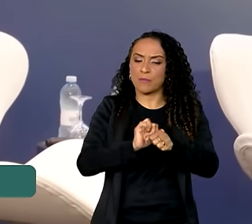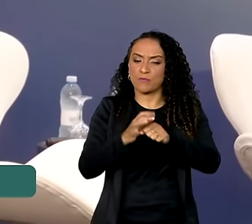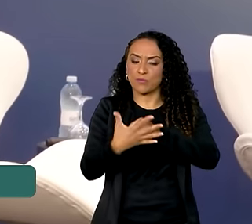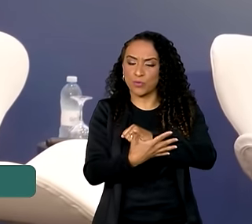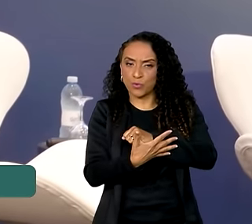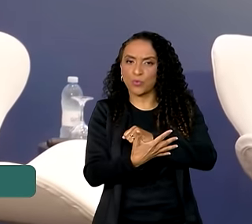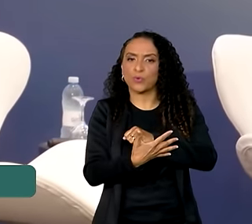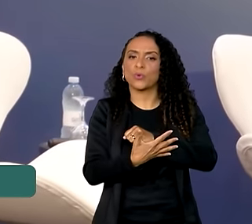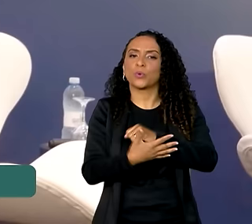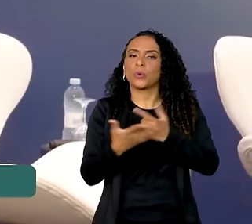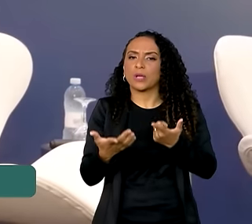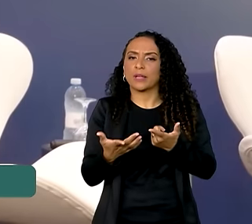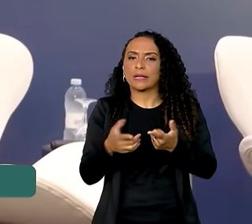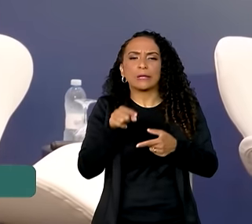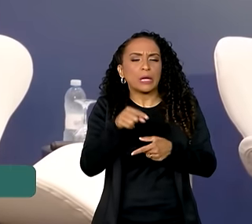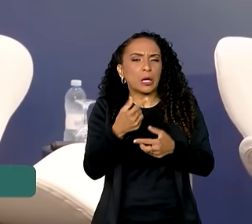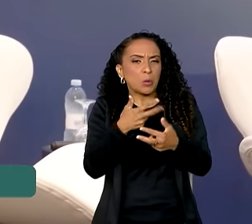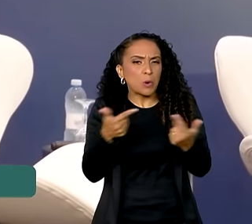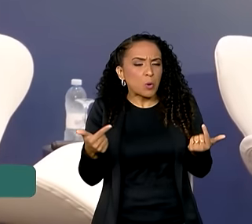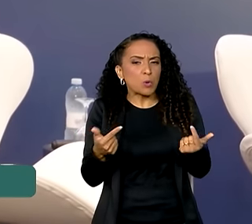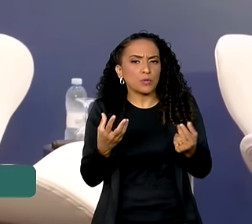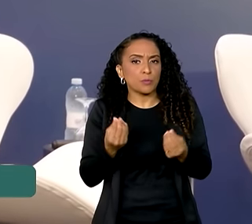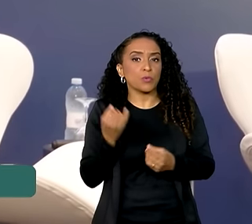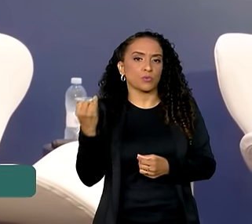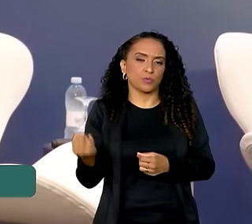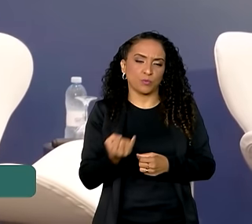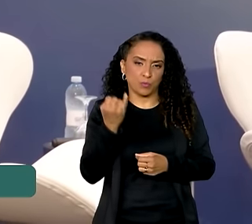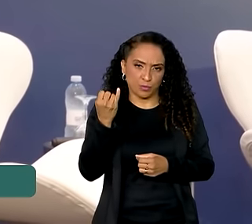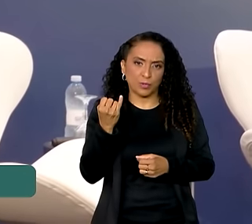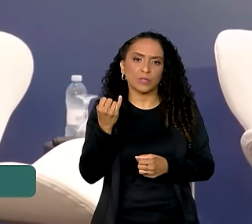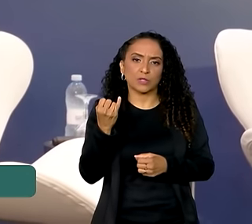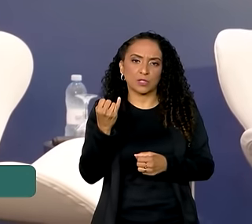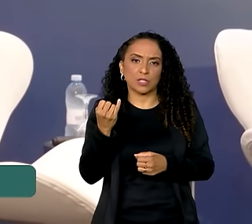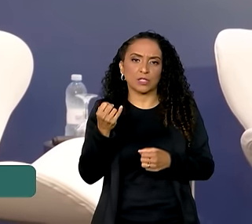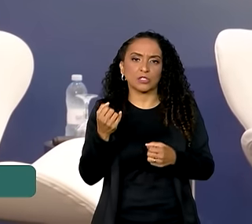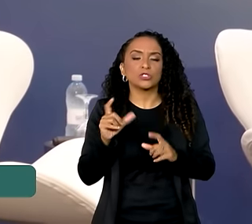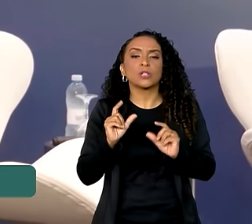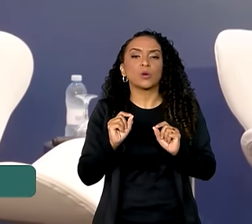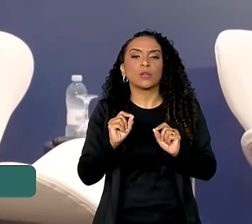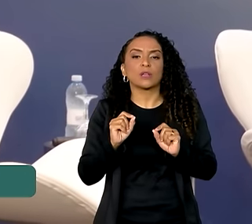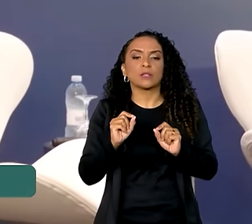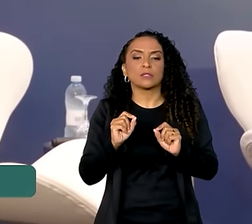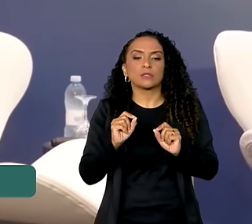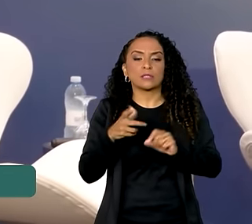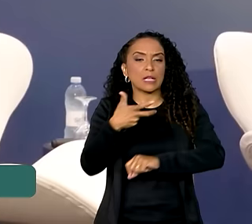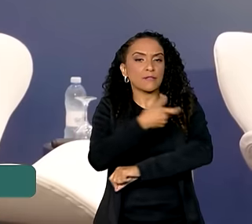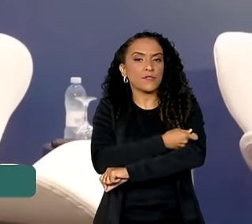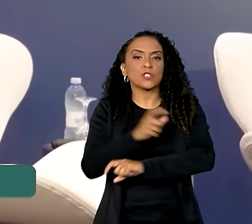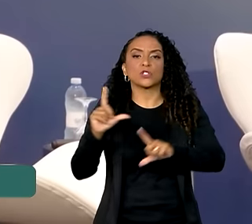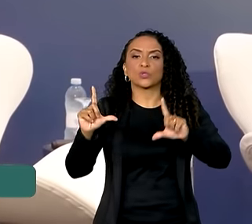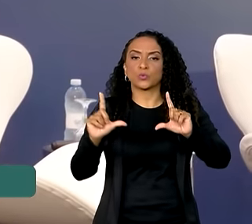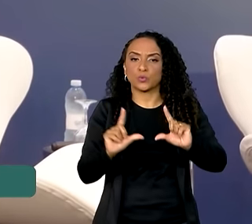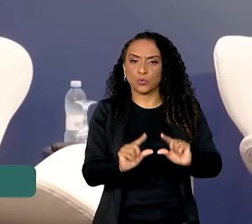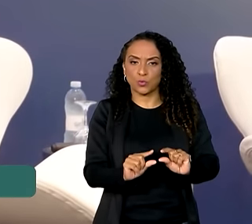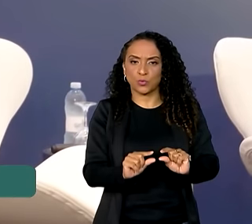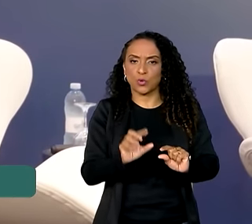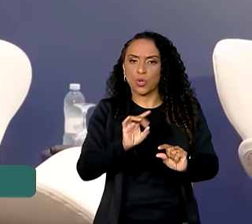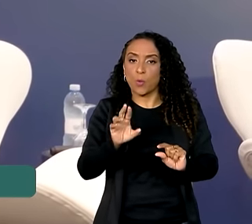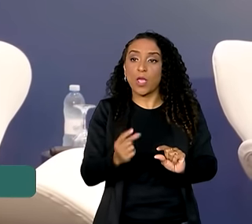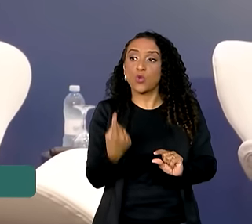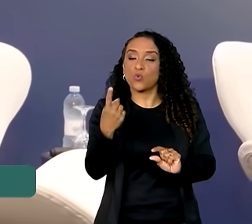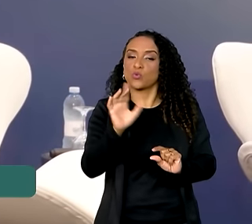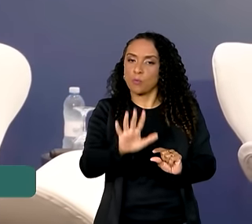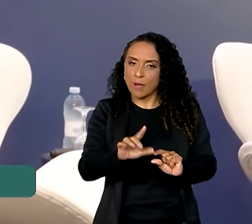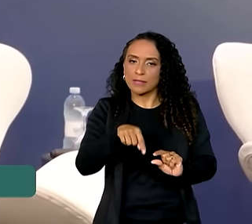-19, um fator muito importante na redução das coberturas vacinares. Não é o único fator,